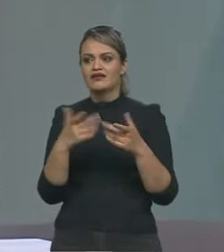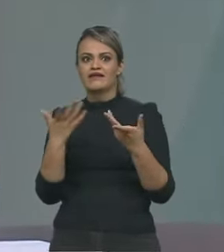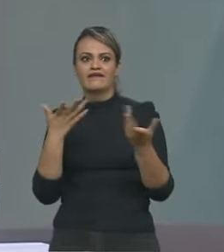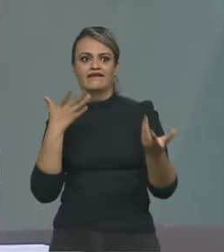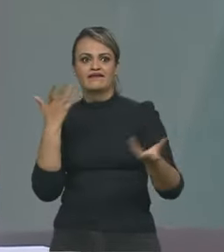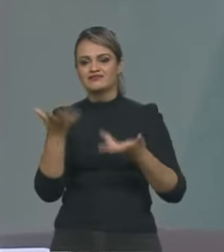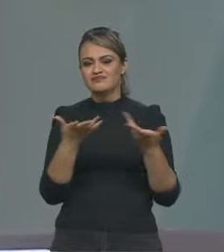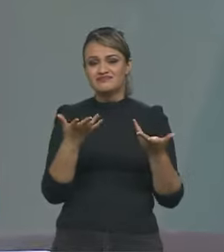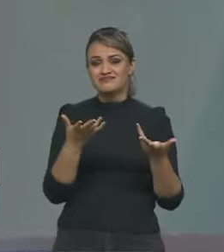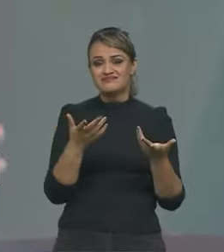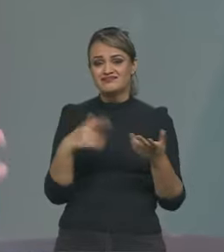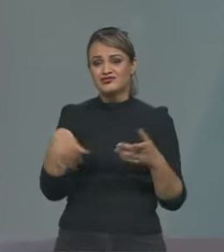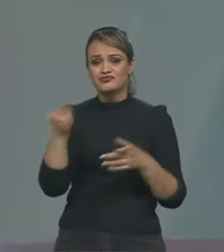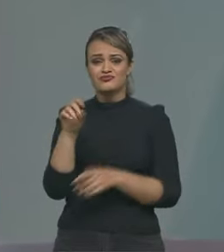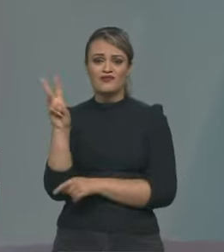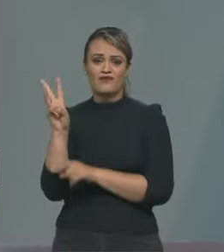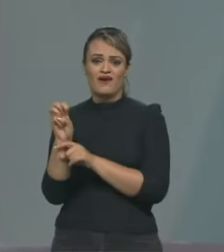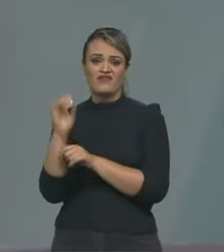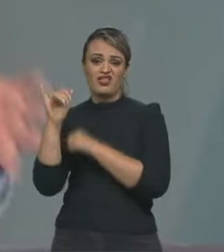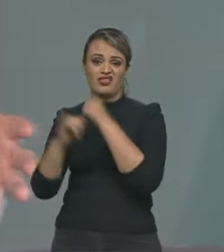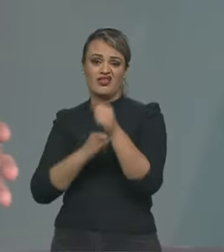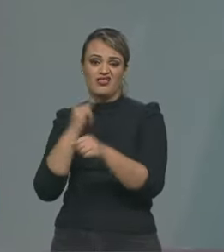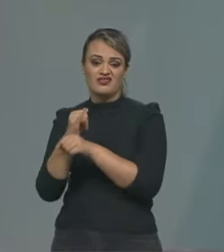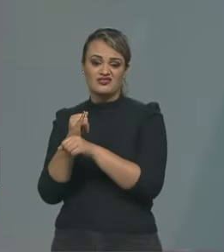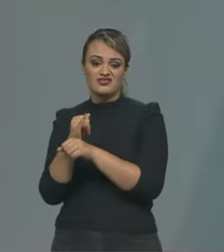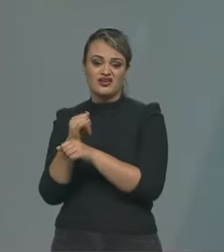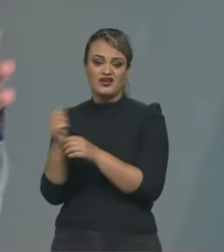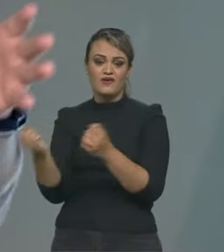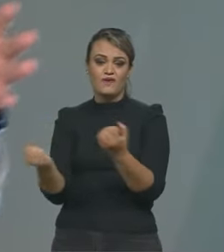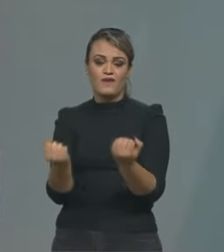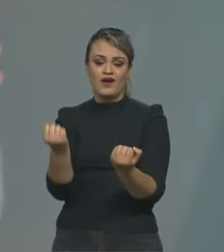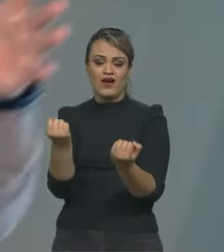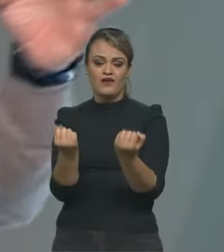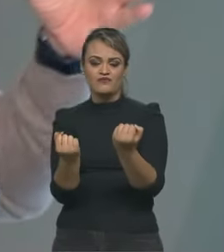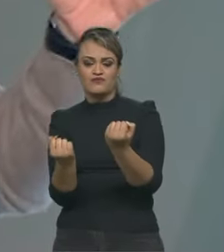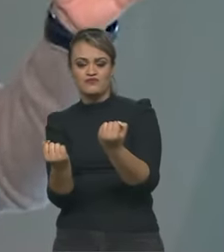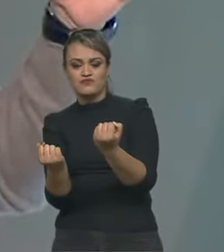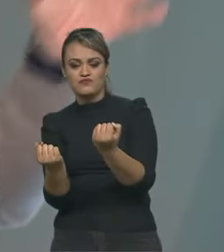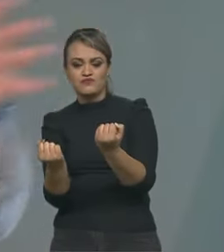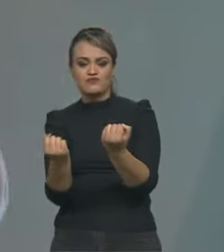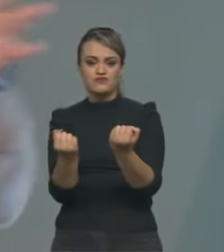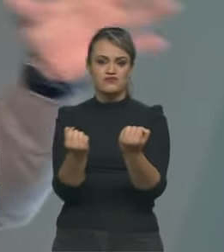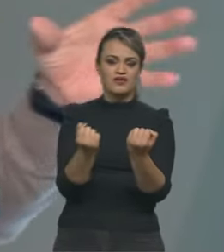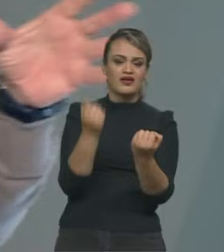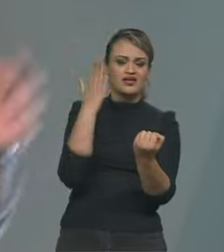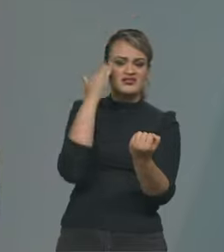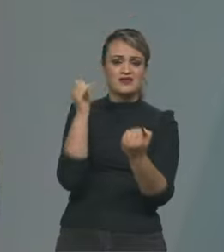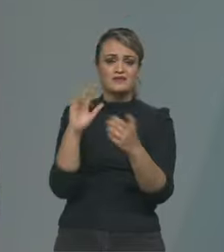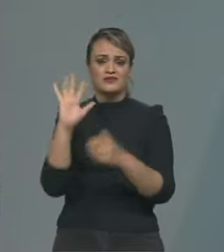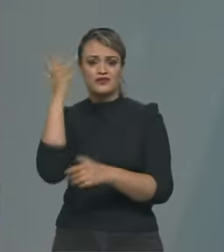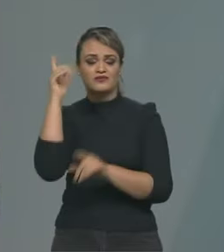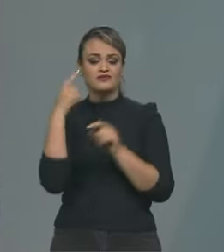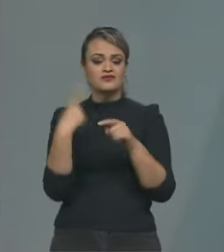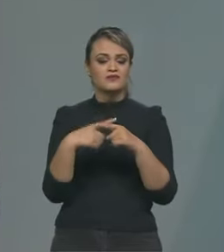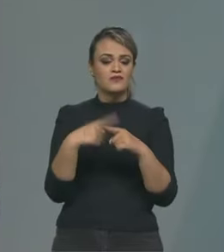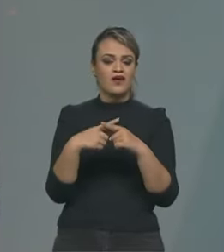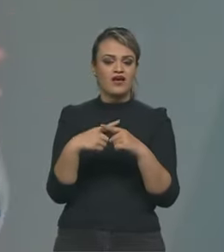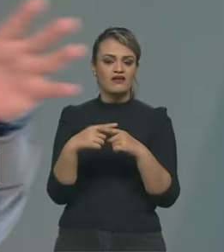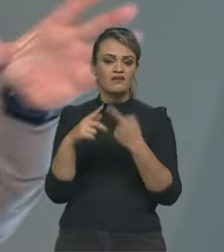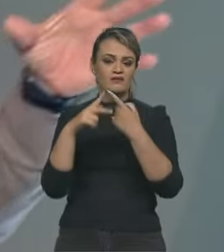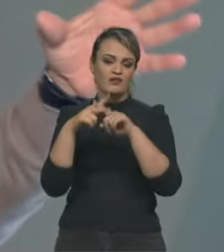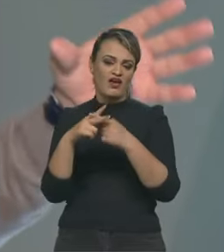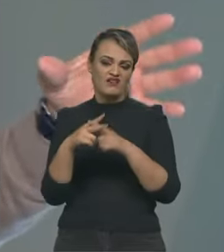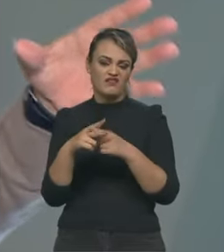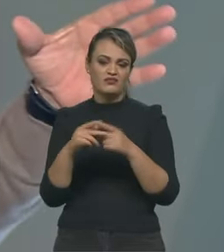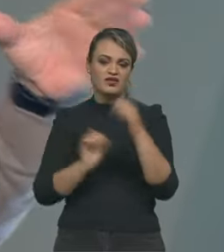porque é tudo no Wi-Fi. Enquanto o carro está andando, o pessoal na pista sabe de tudo que está acontecendo. E na fábrica também,